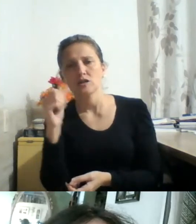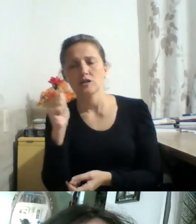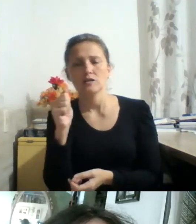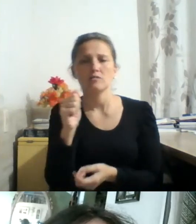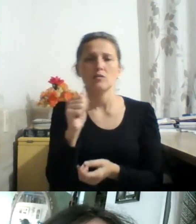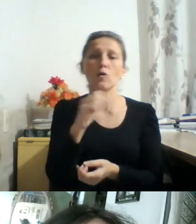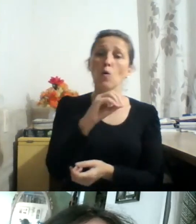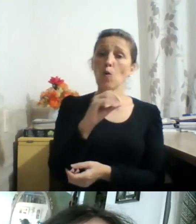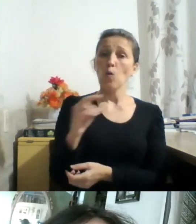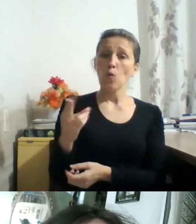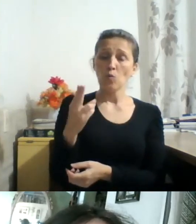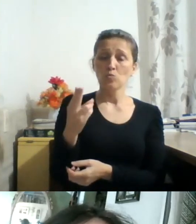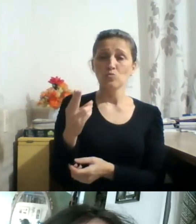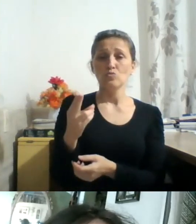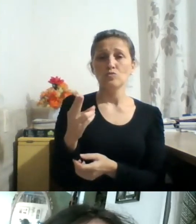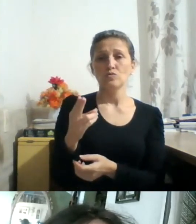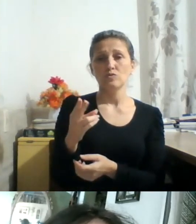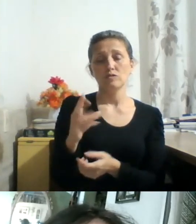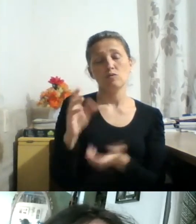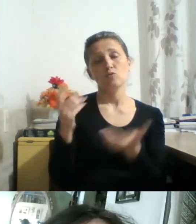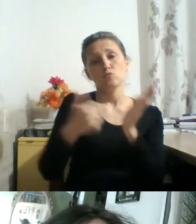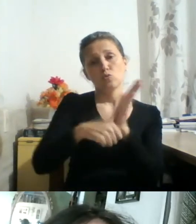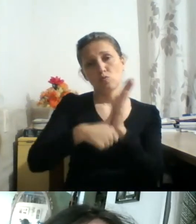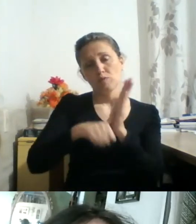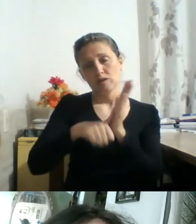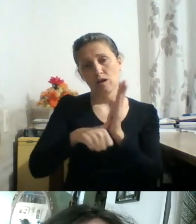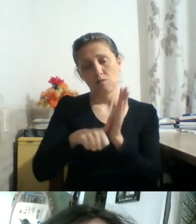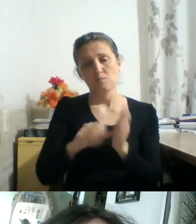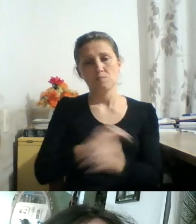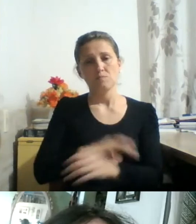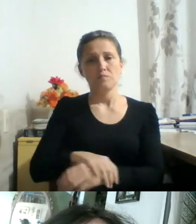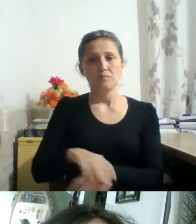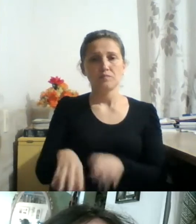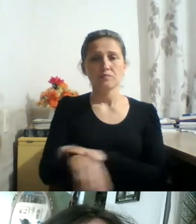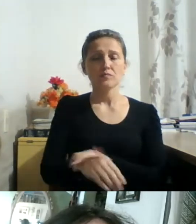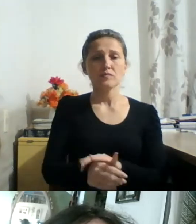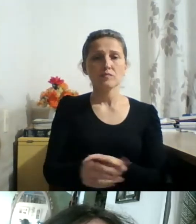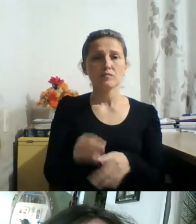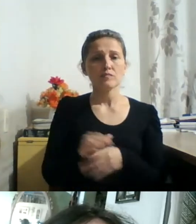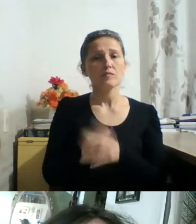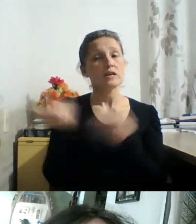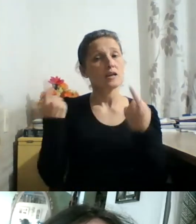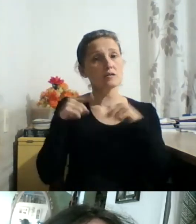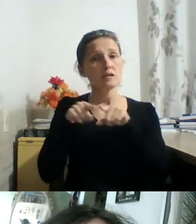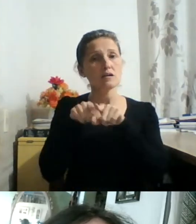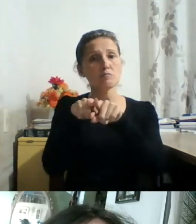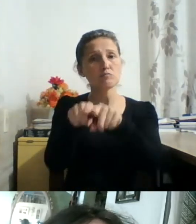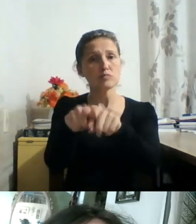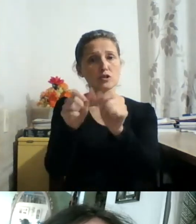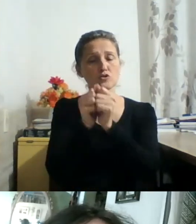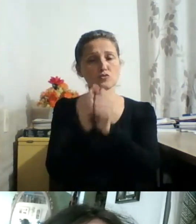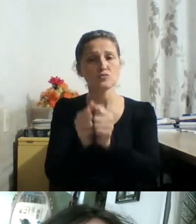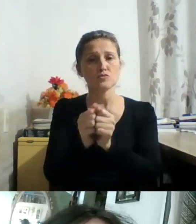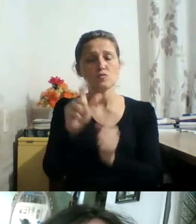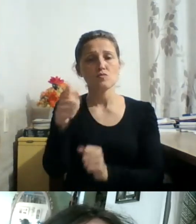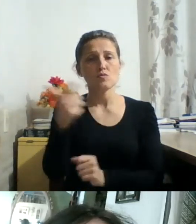dramaticamente documental. e esse embate anda paralelo com o outro embate que